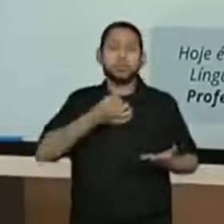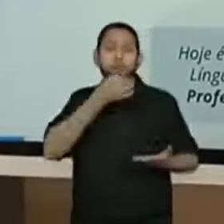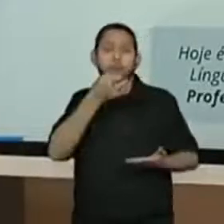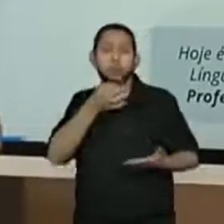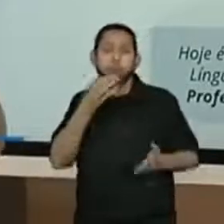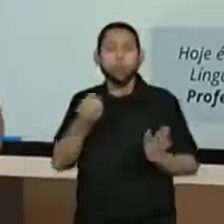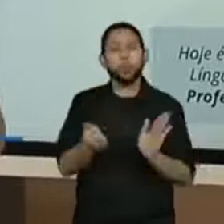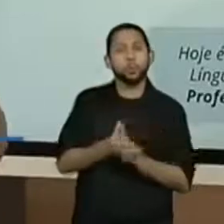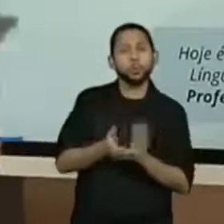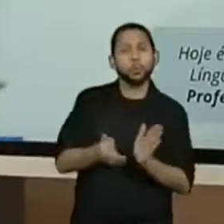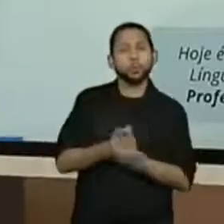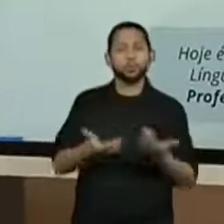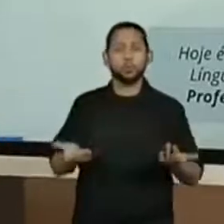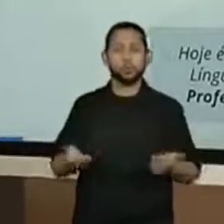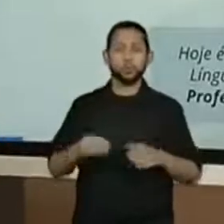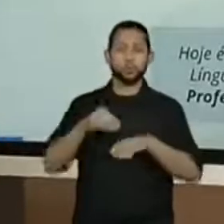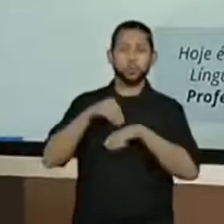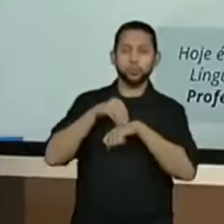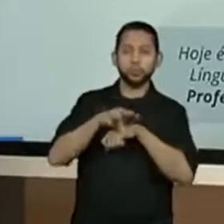Uma outra...